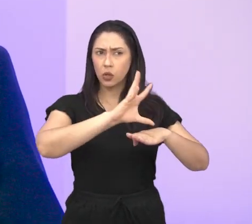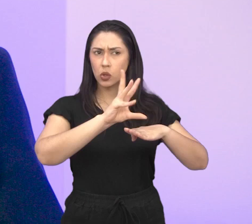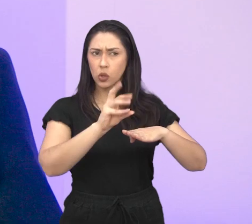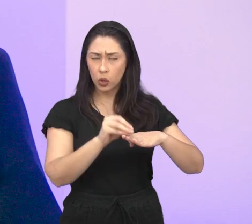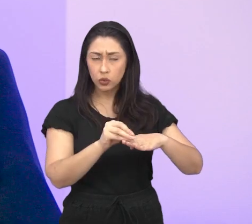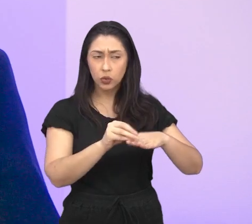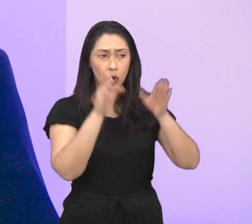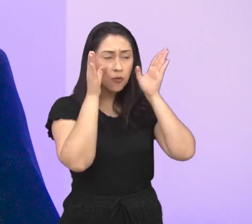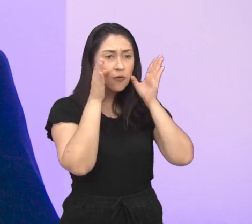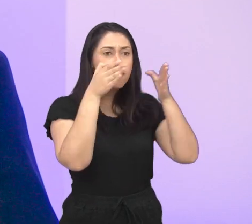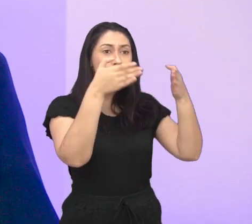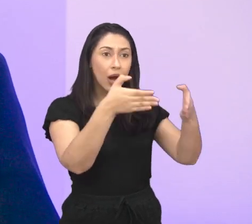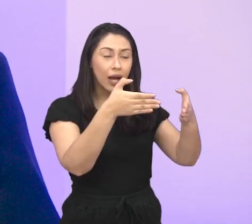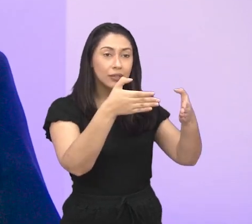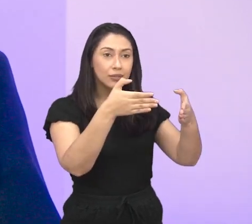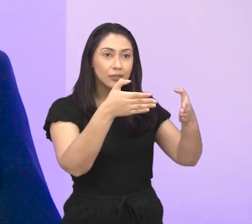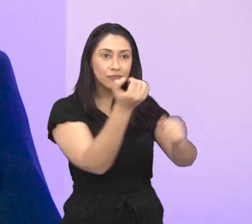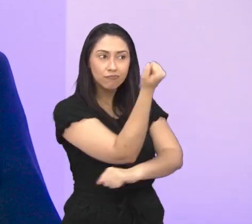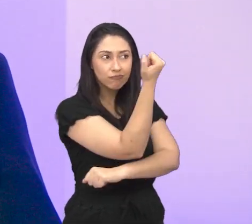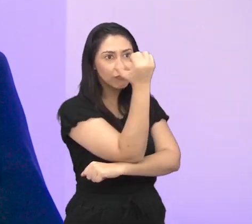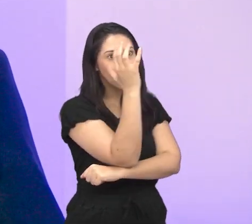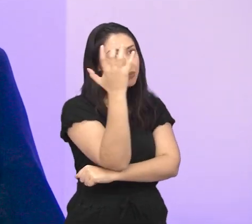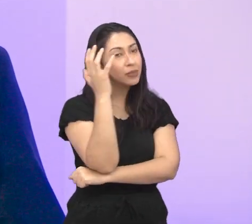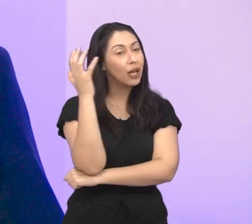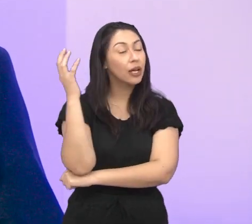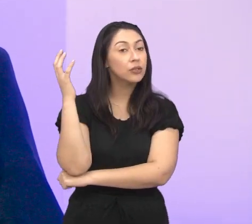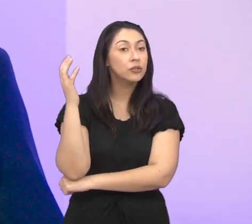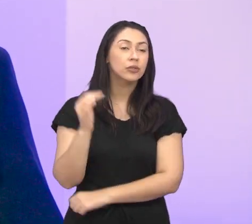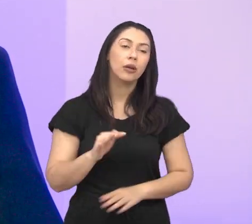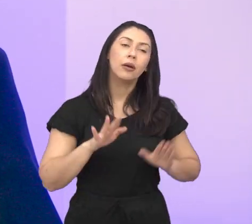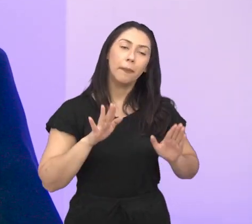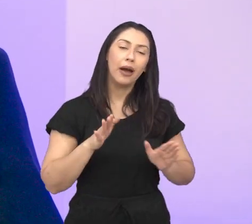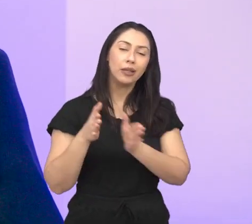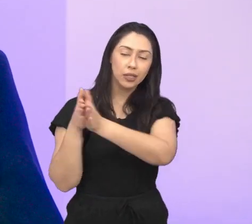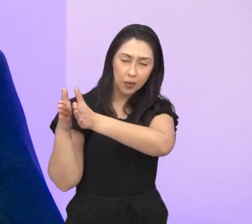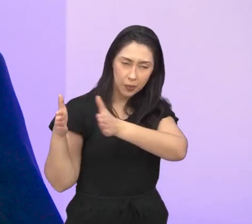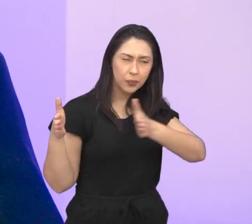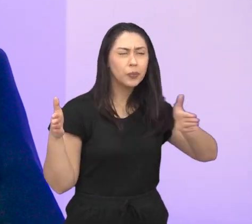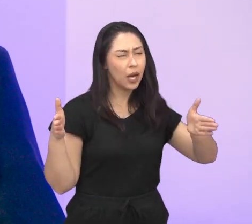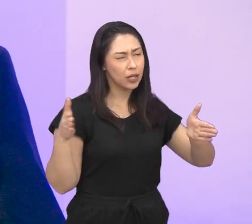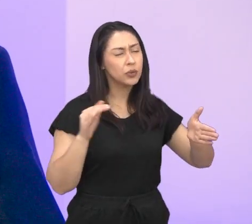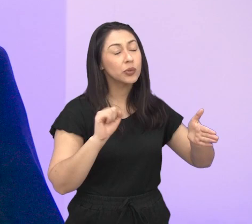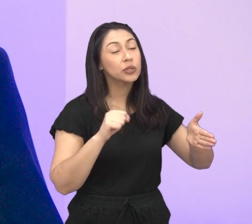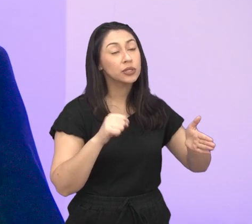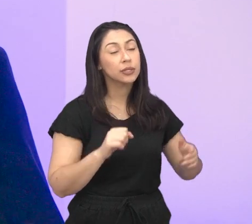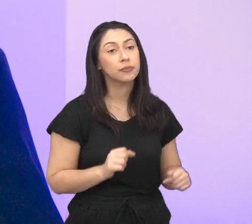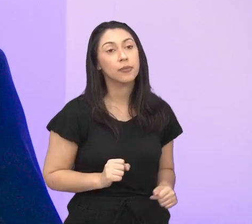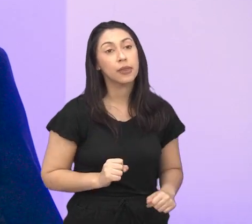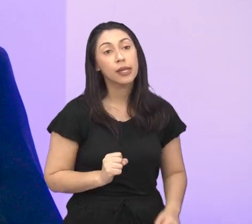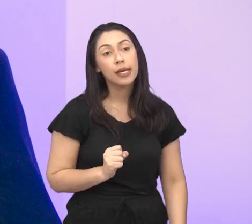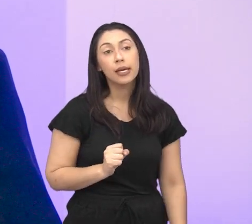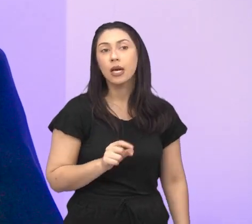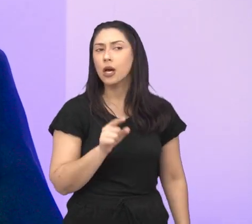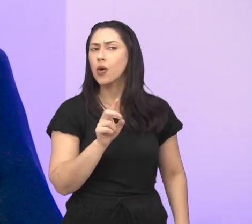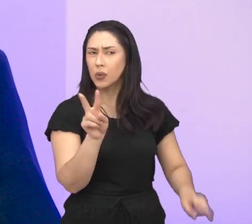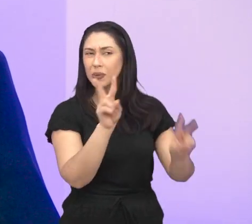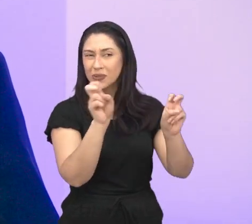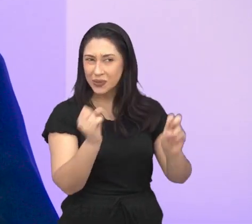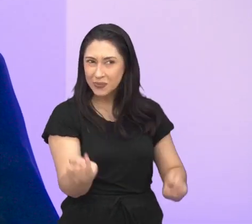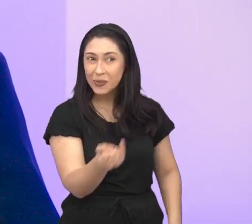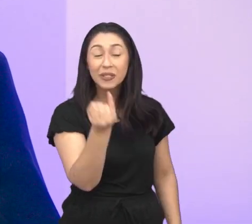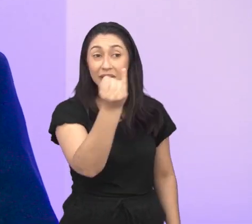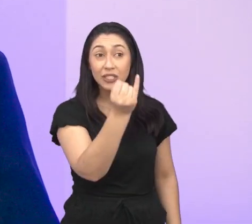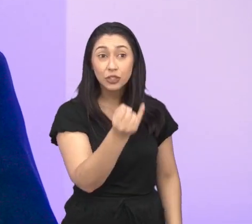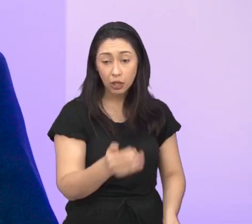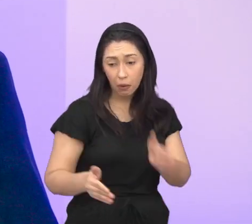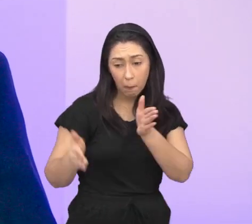focado nas questões ambientais, mas é bem distribuído, né? Mas você tocou num assunto importante, que